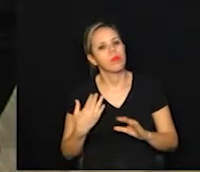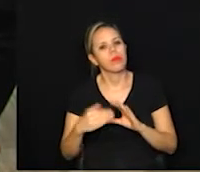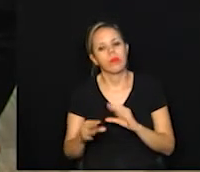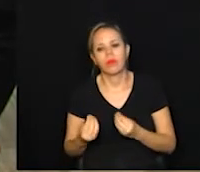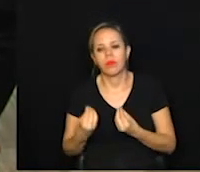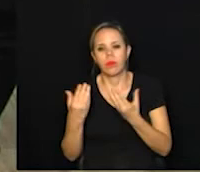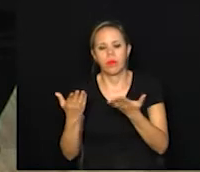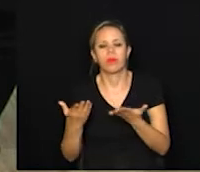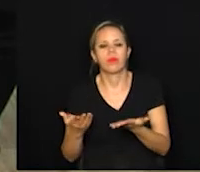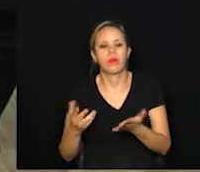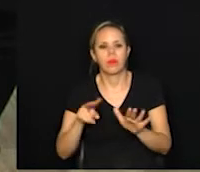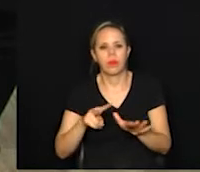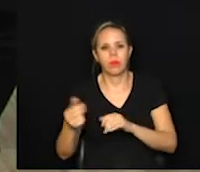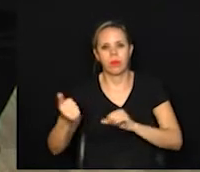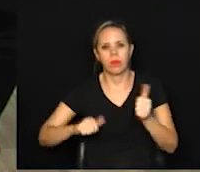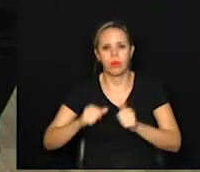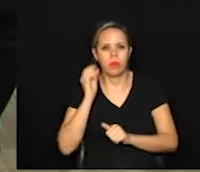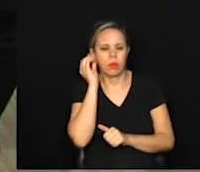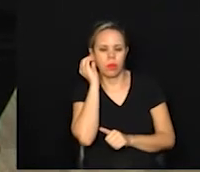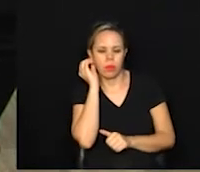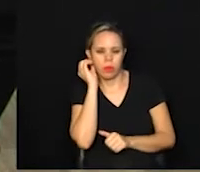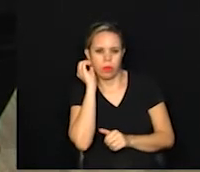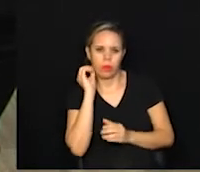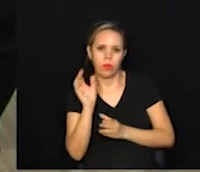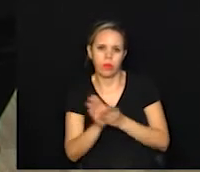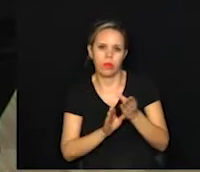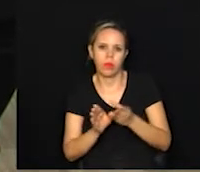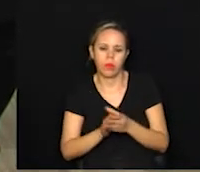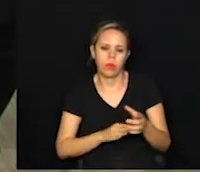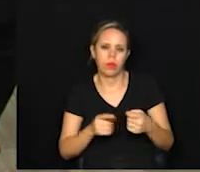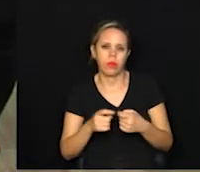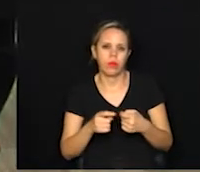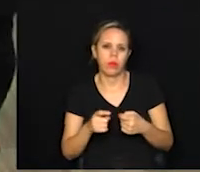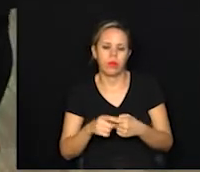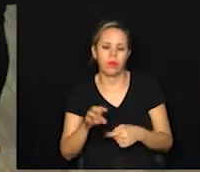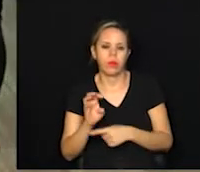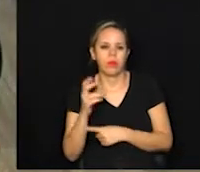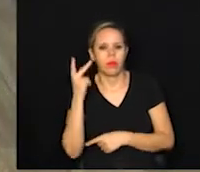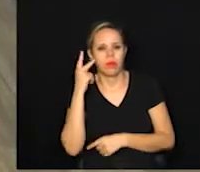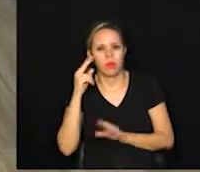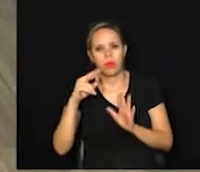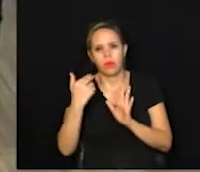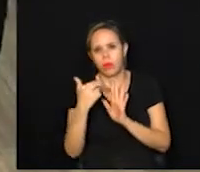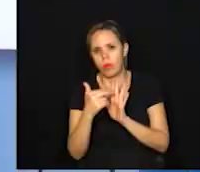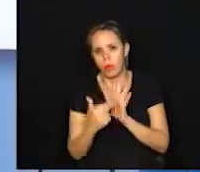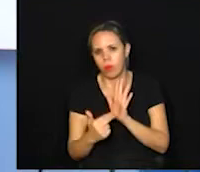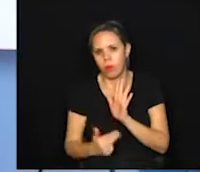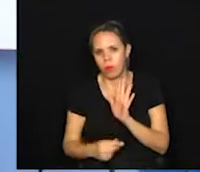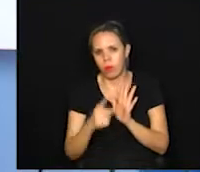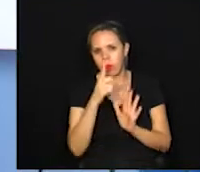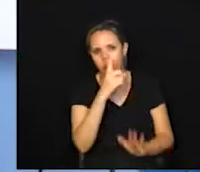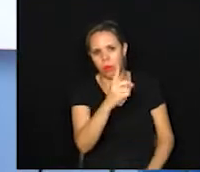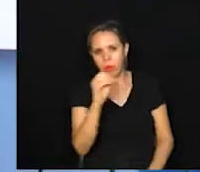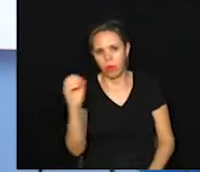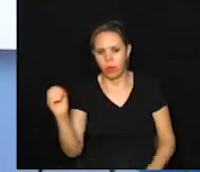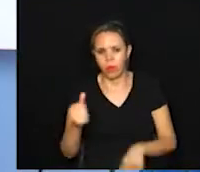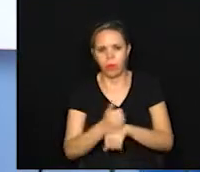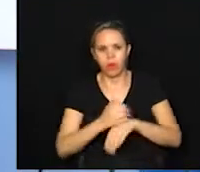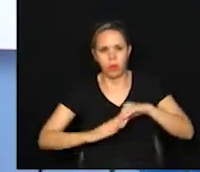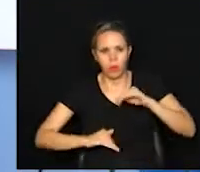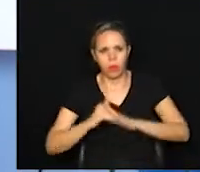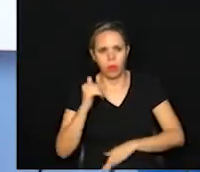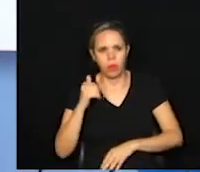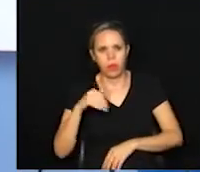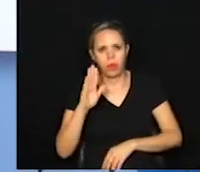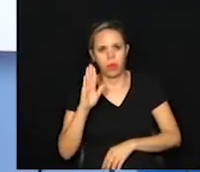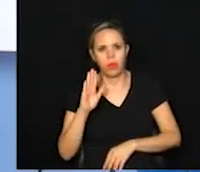semana, uma avaliação ao Conselho Regional de Medicina de São Paulo com uma lista de 100 profissionais médicos que